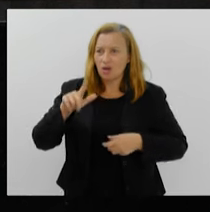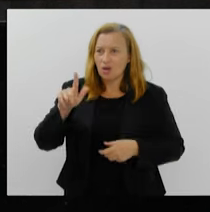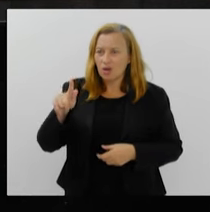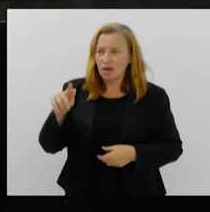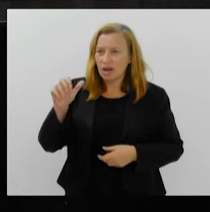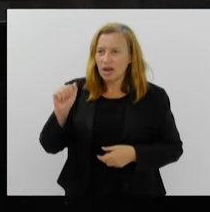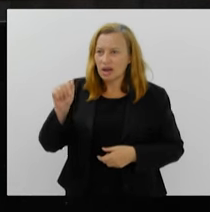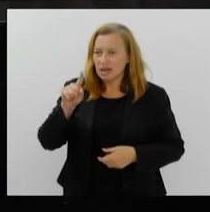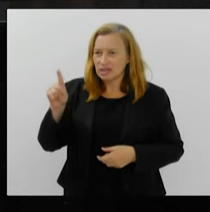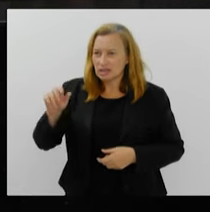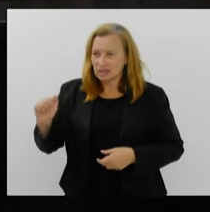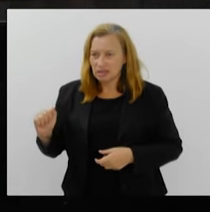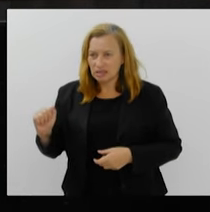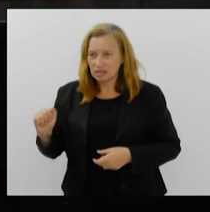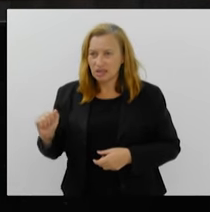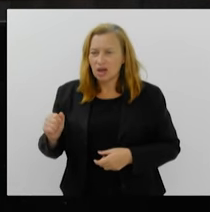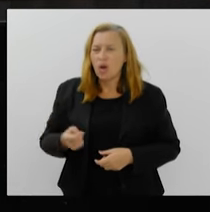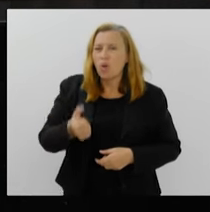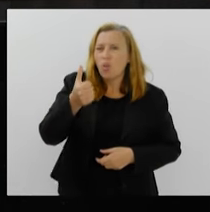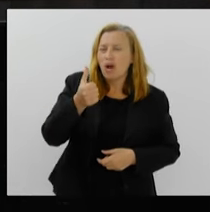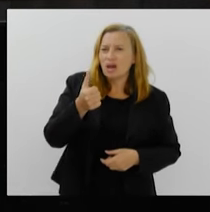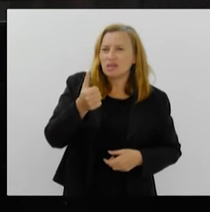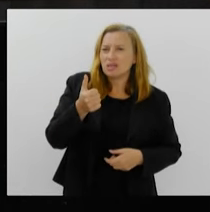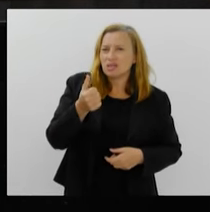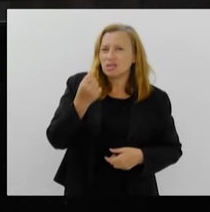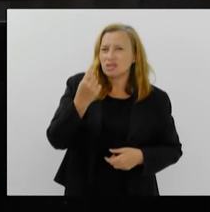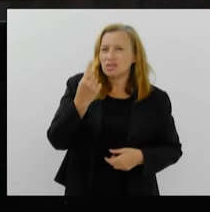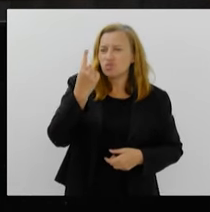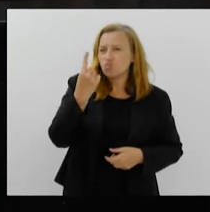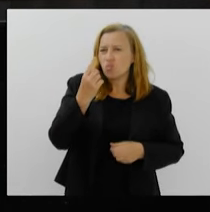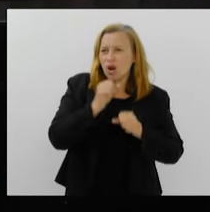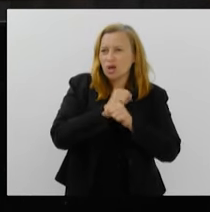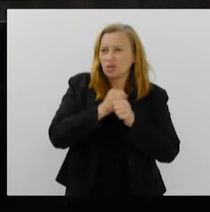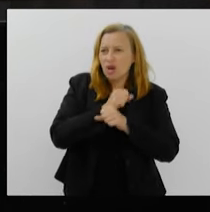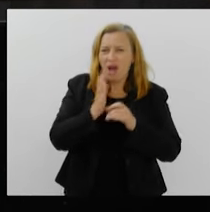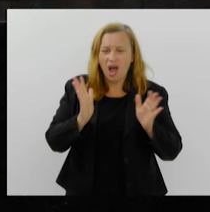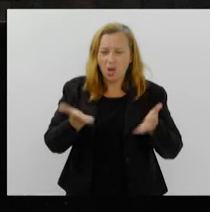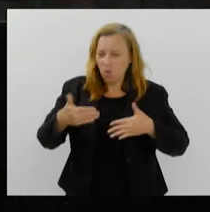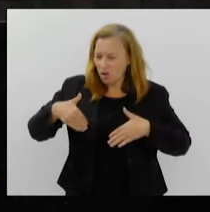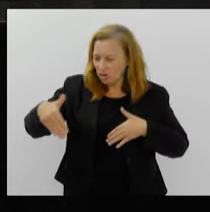um ano. agora